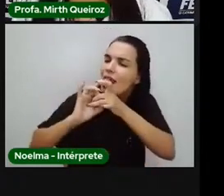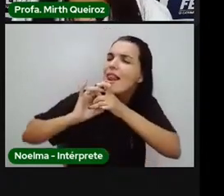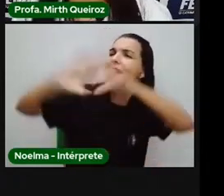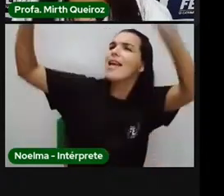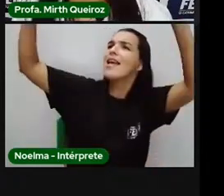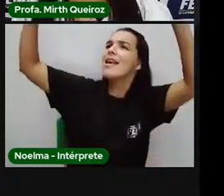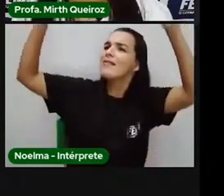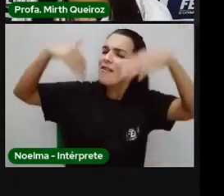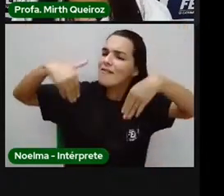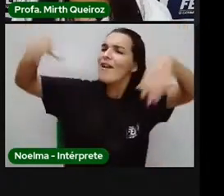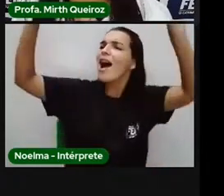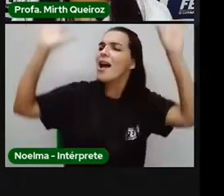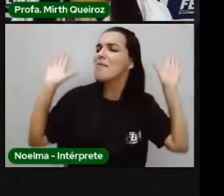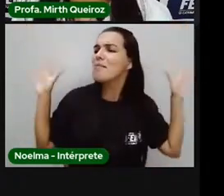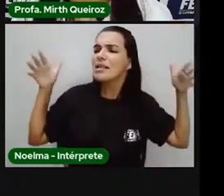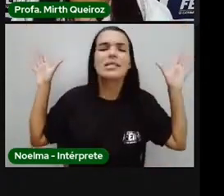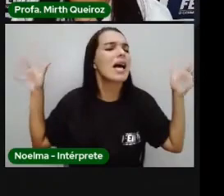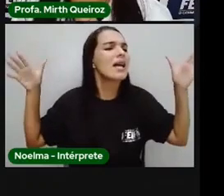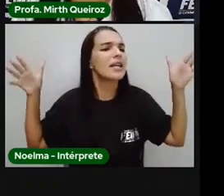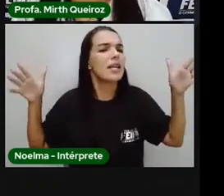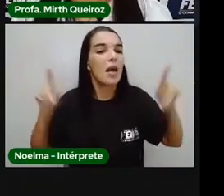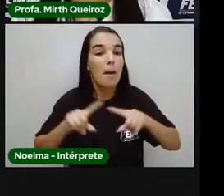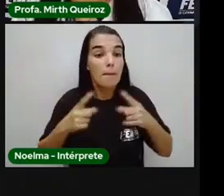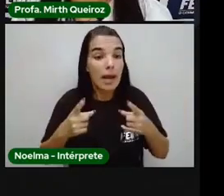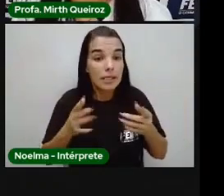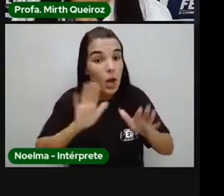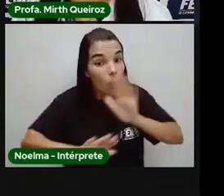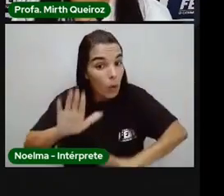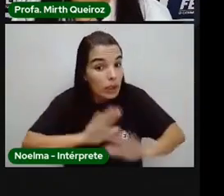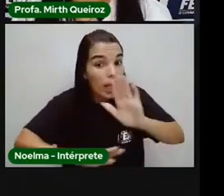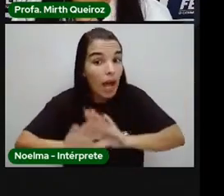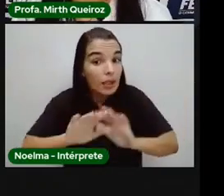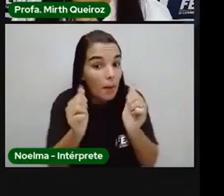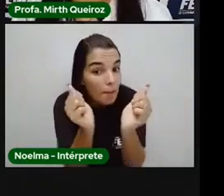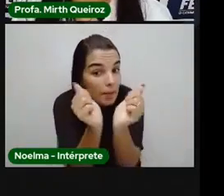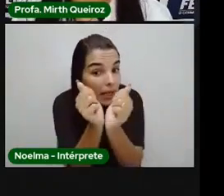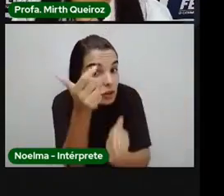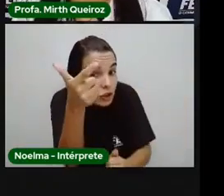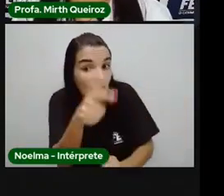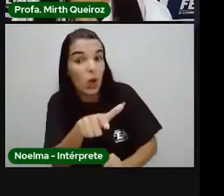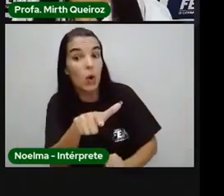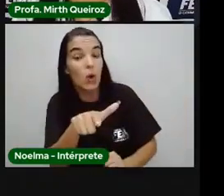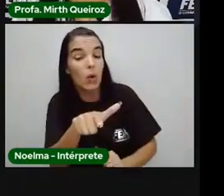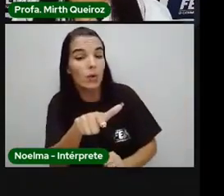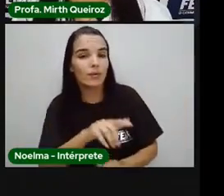Boa, pois. E cuidado para em outra rede não cair depois.